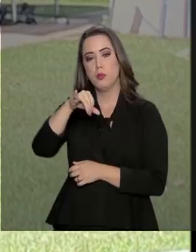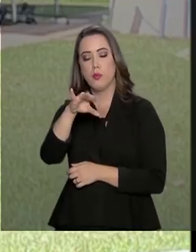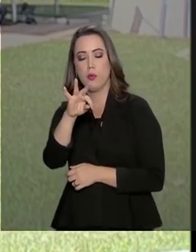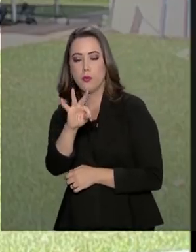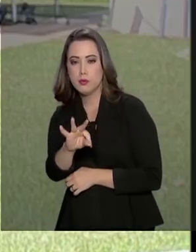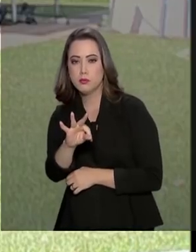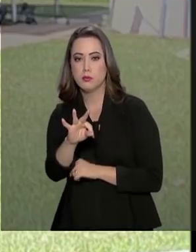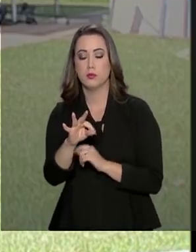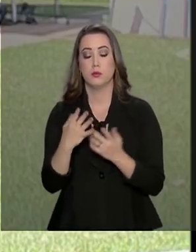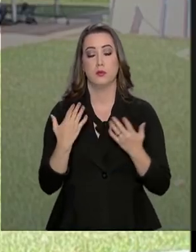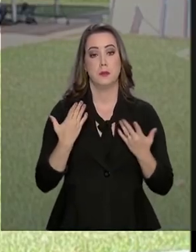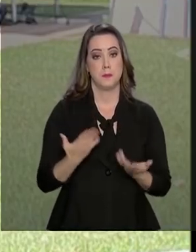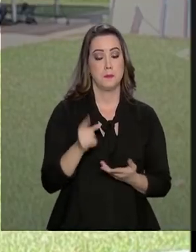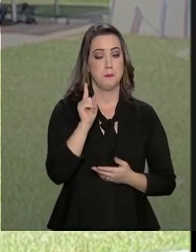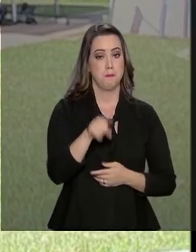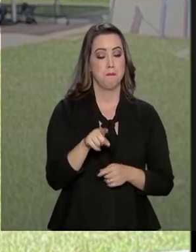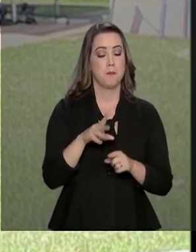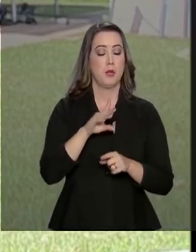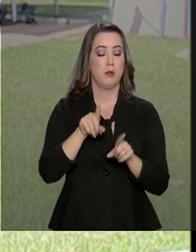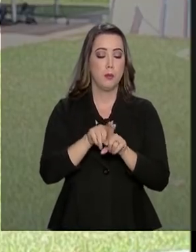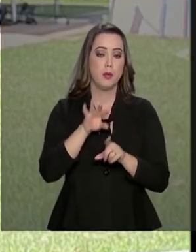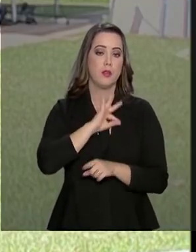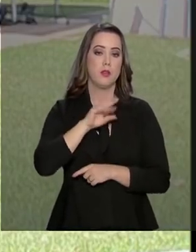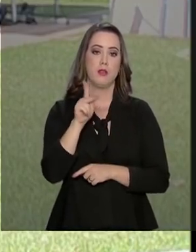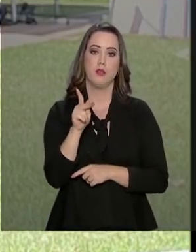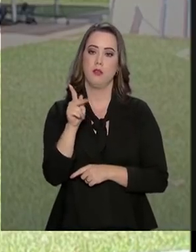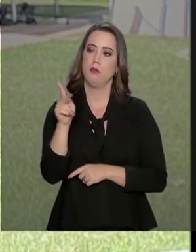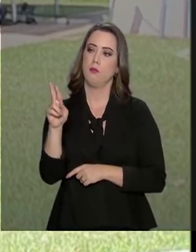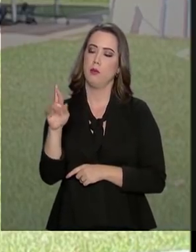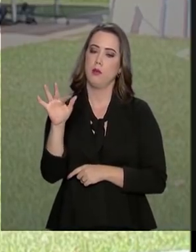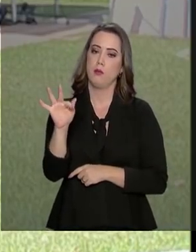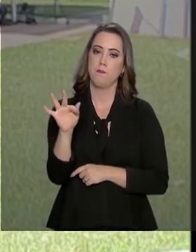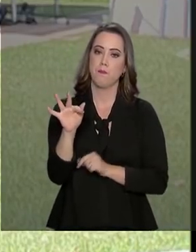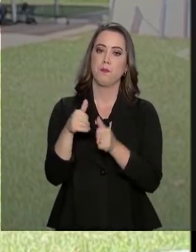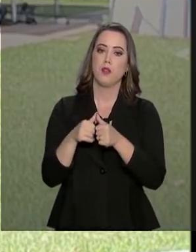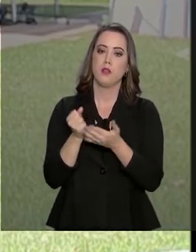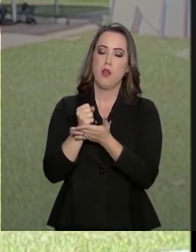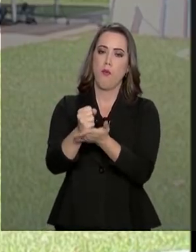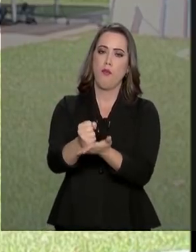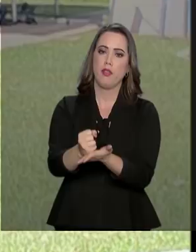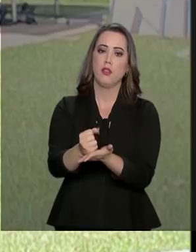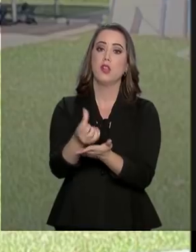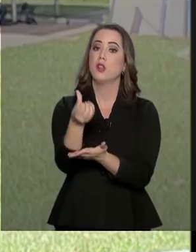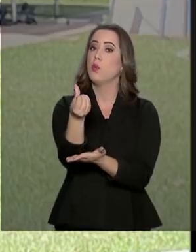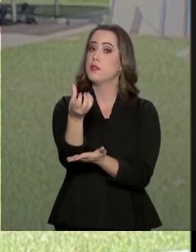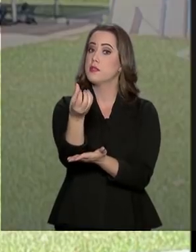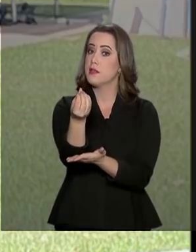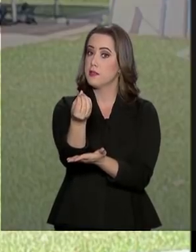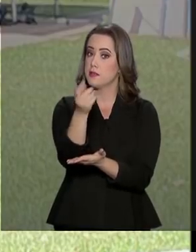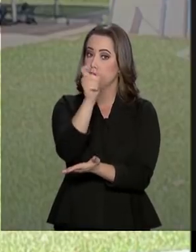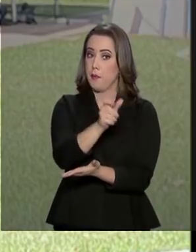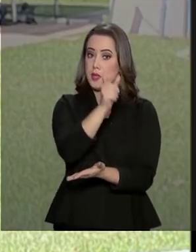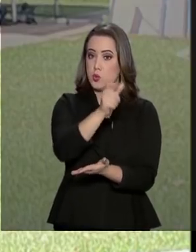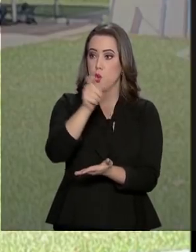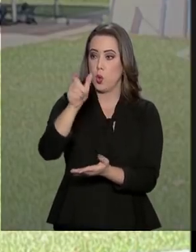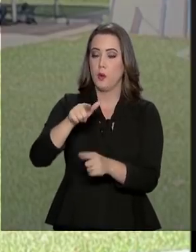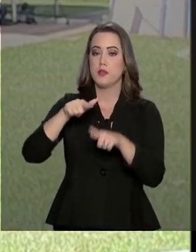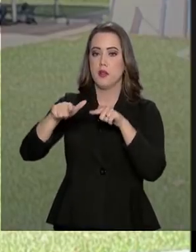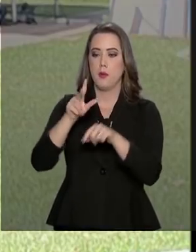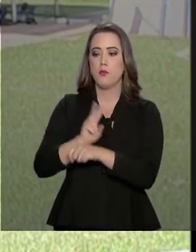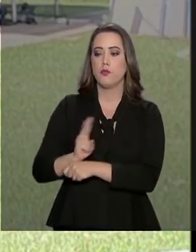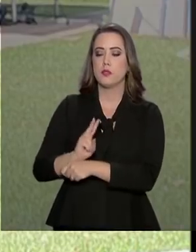de Infraestrutura de Transportes e da Polícia Rodoviária Federal, que está disponibilizando 60 homens para ações de